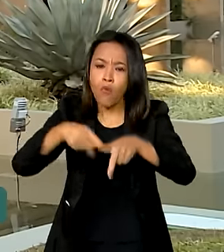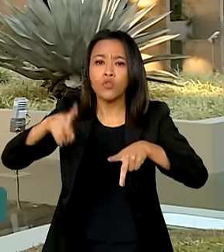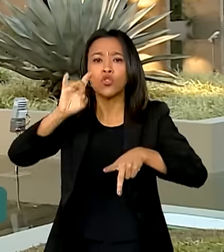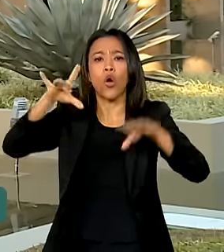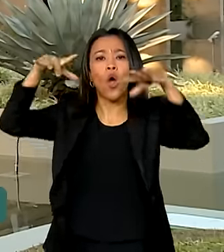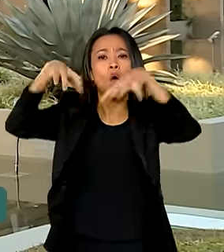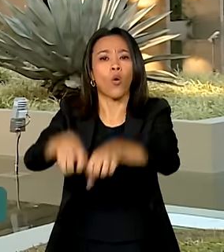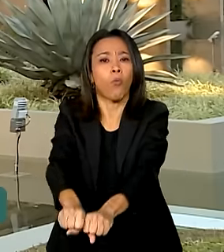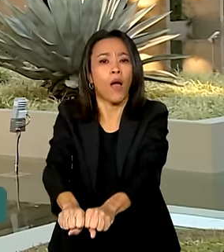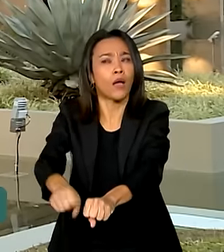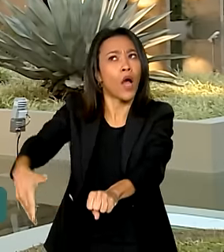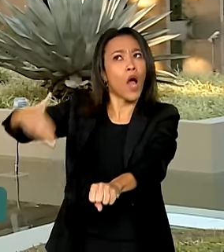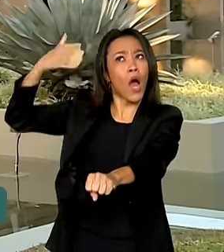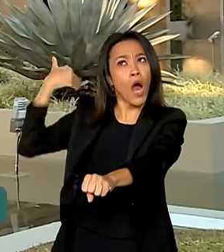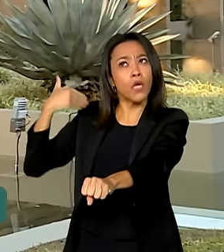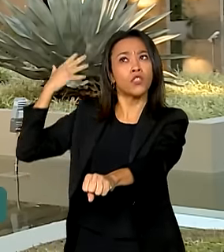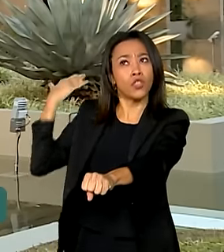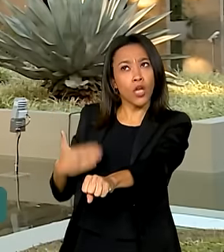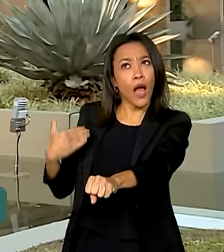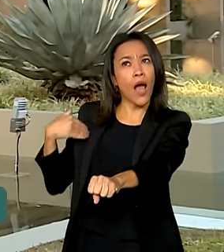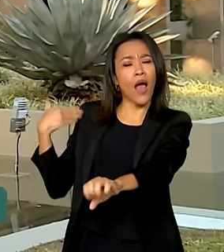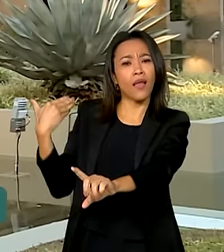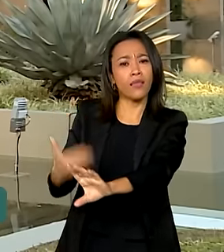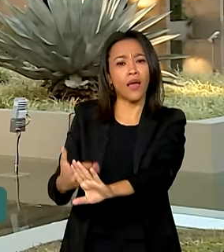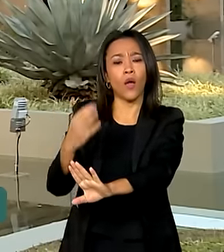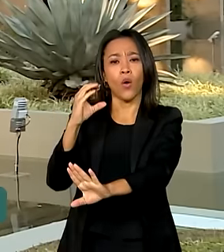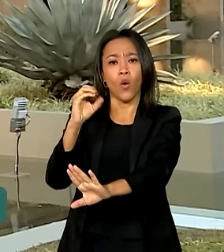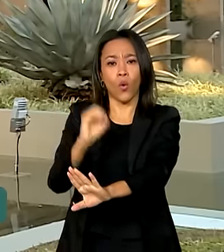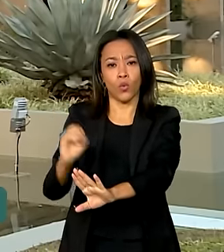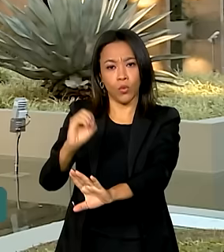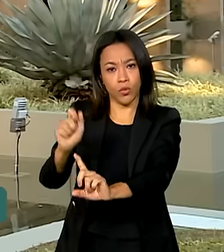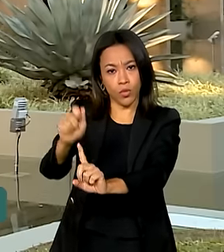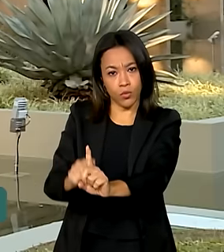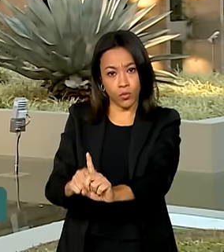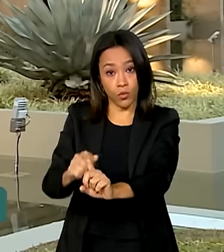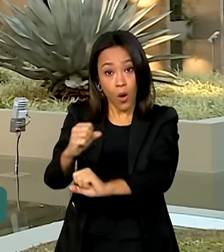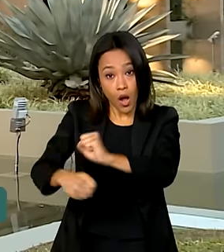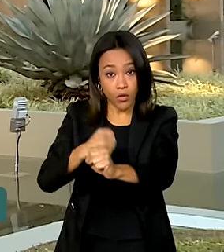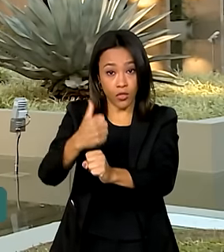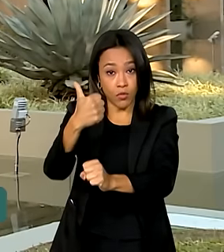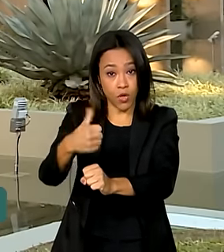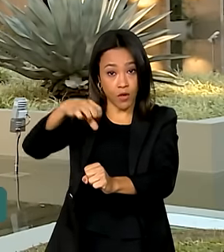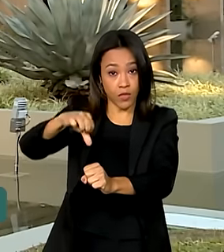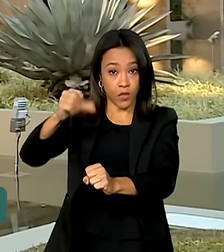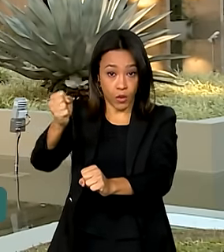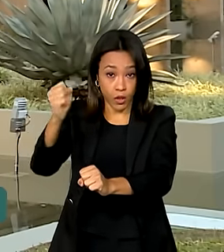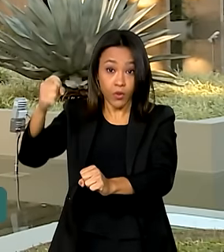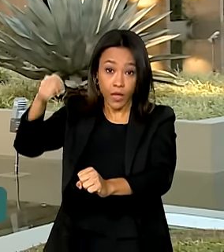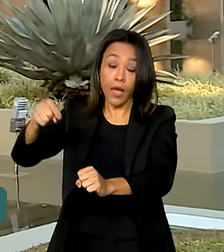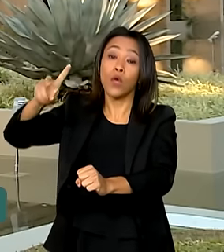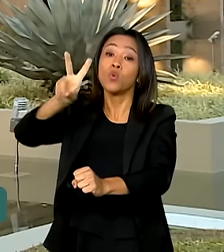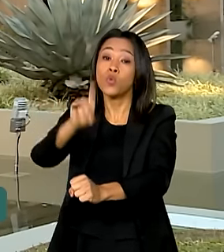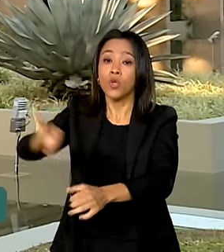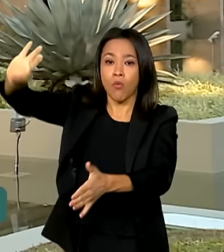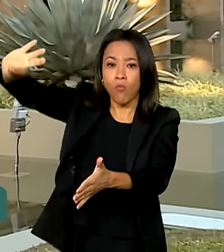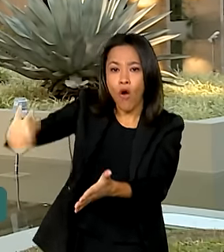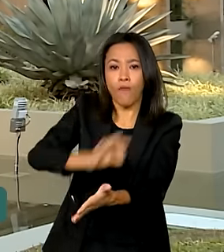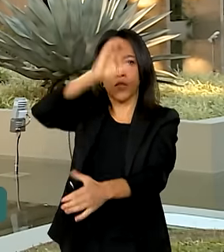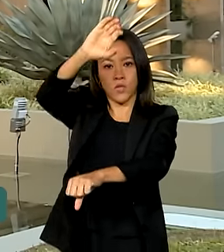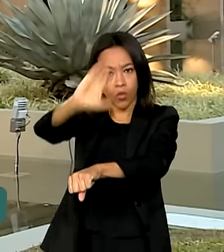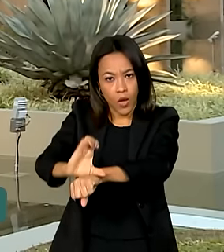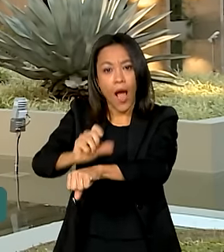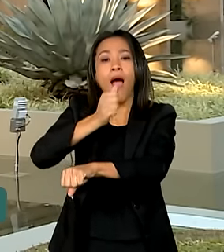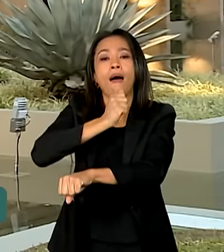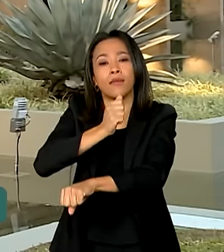ocupavam ou já disputavam até outubro de 1988, data de probulgação da Constituição, o que está em